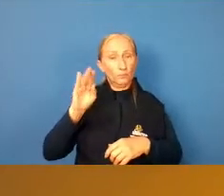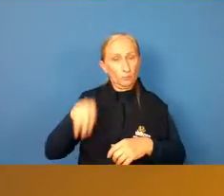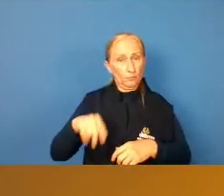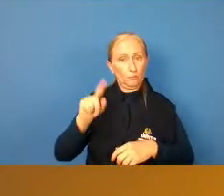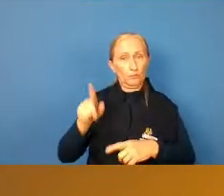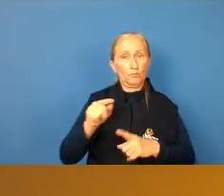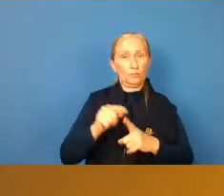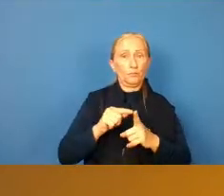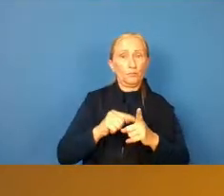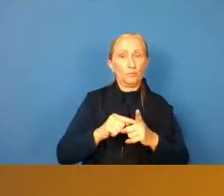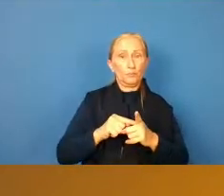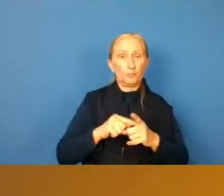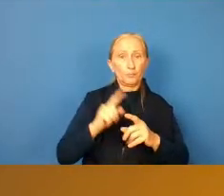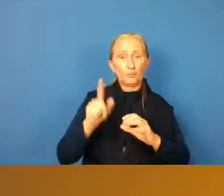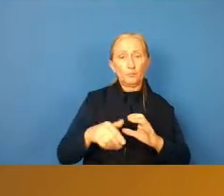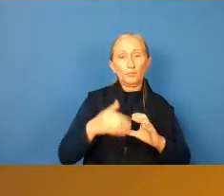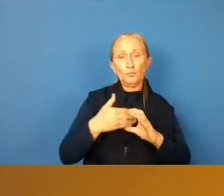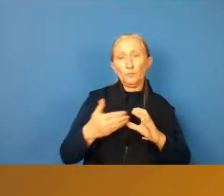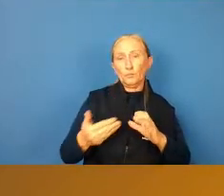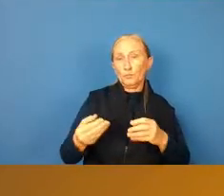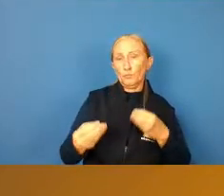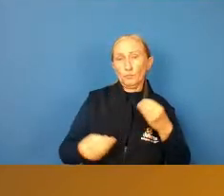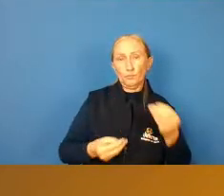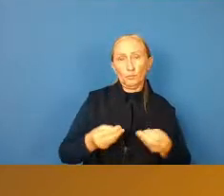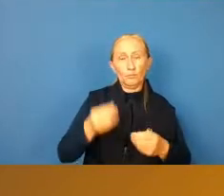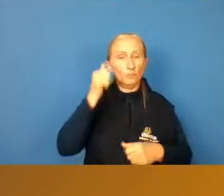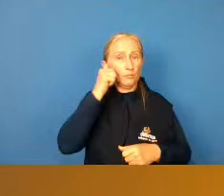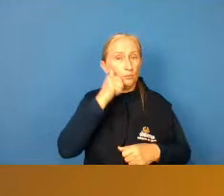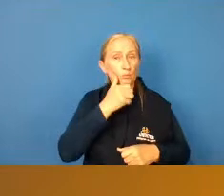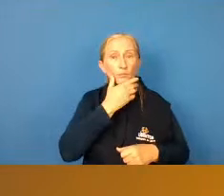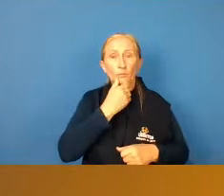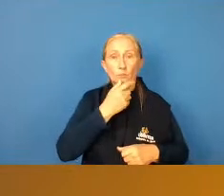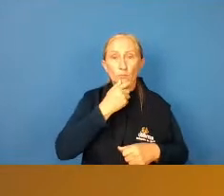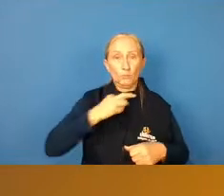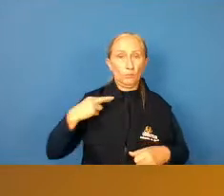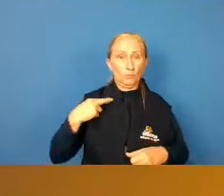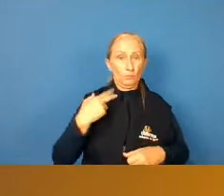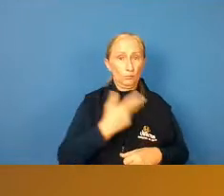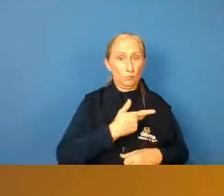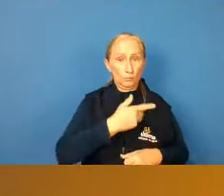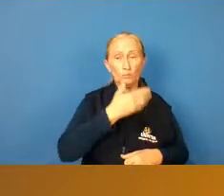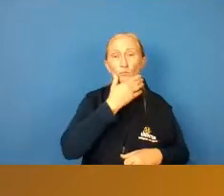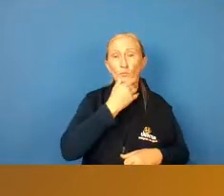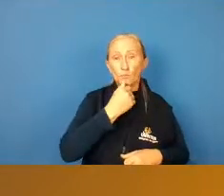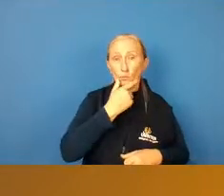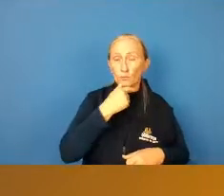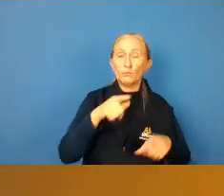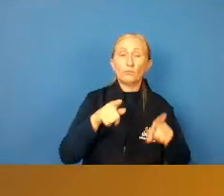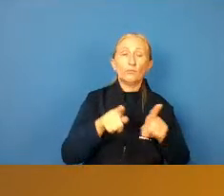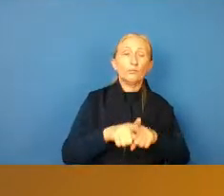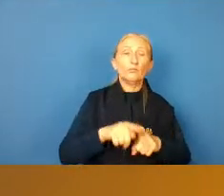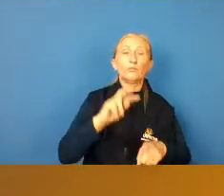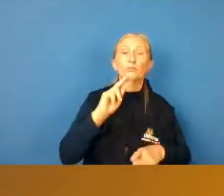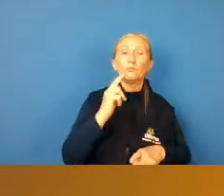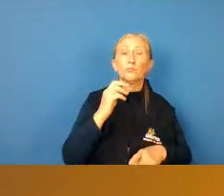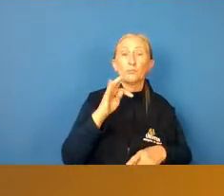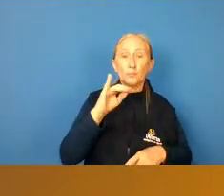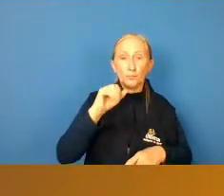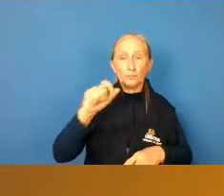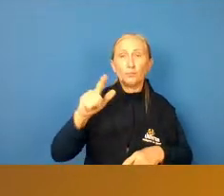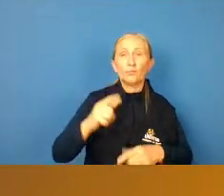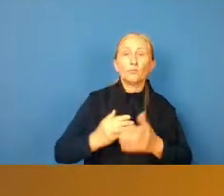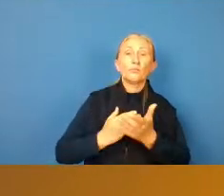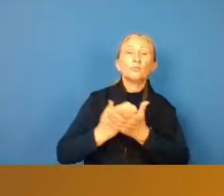de dança característico de mulheres e homens transexuais e pessoas homossexuais também, que nasceu em Nova York,